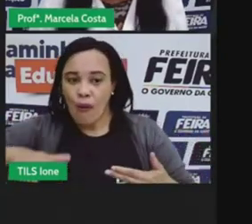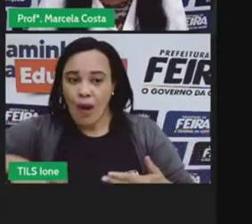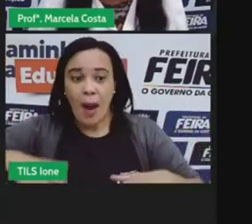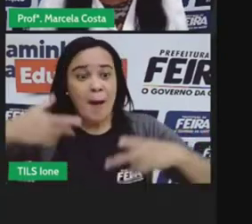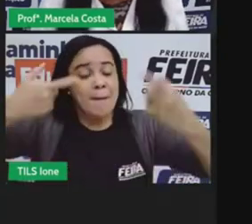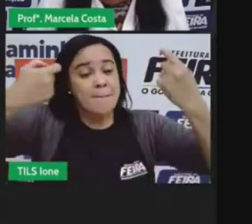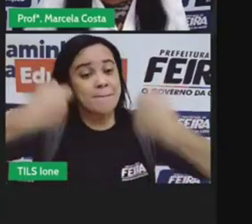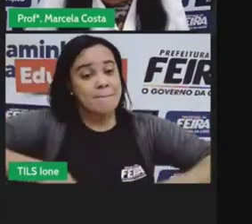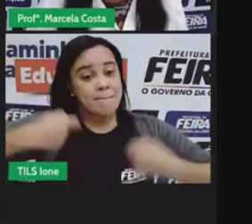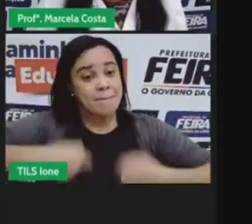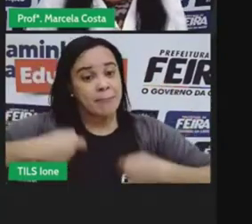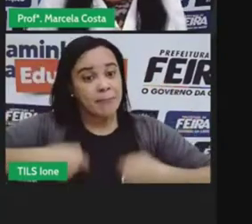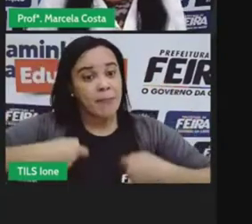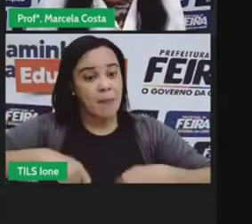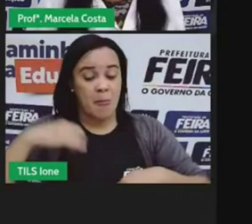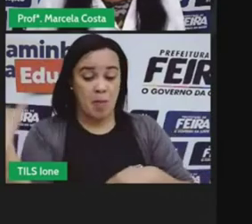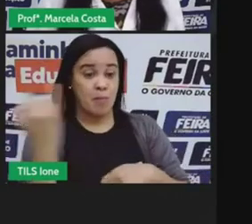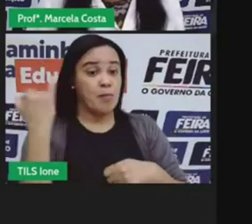necessidade